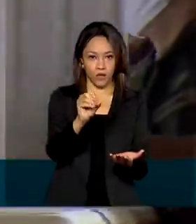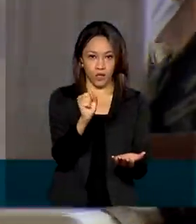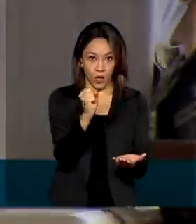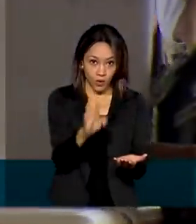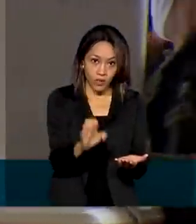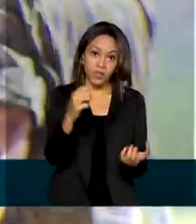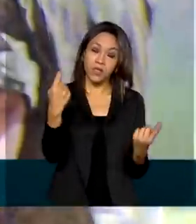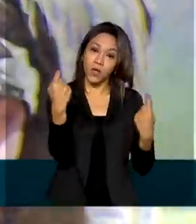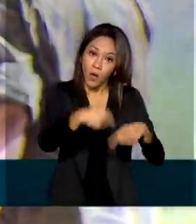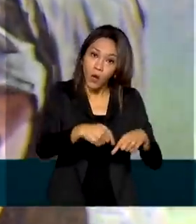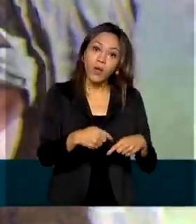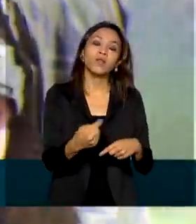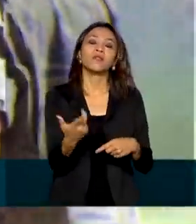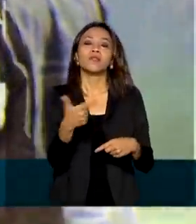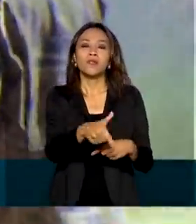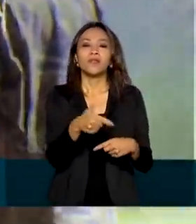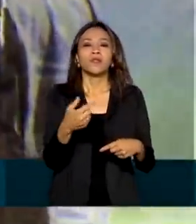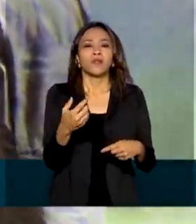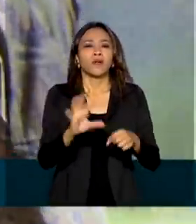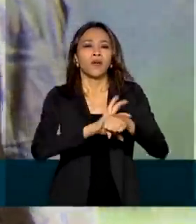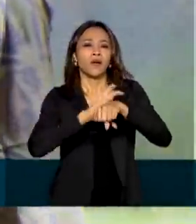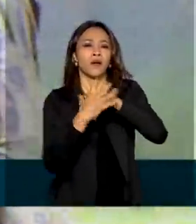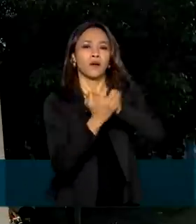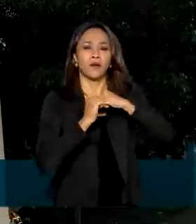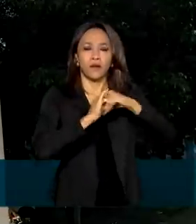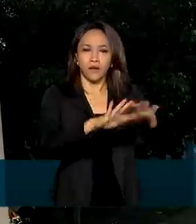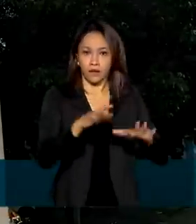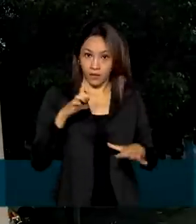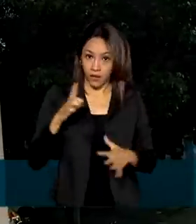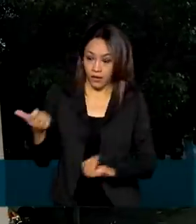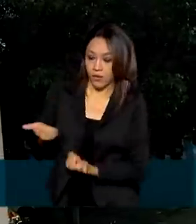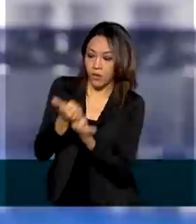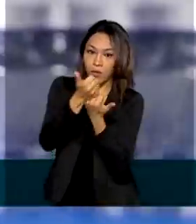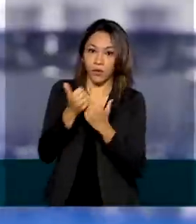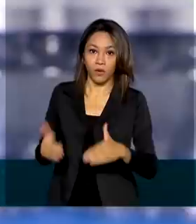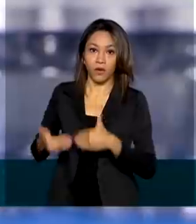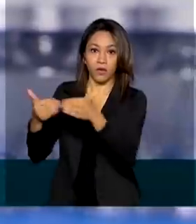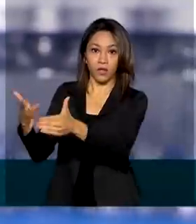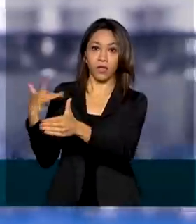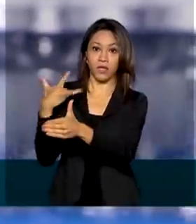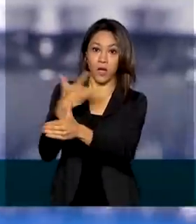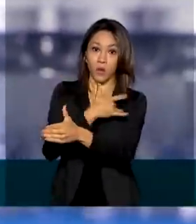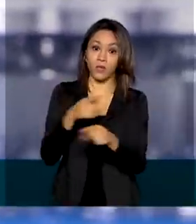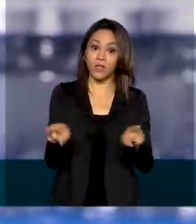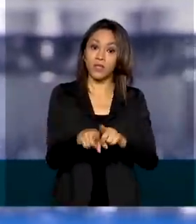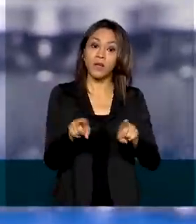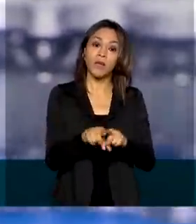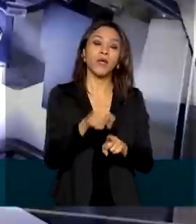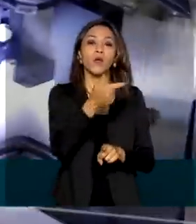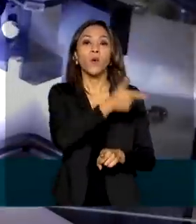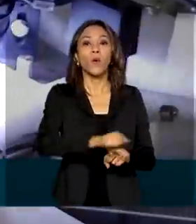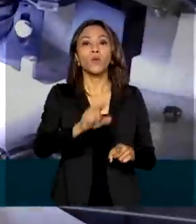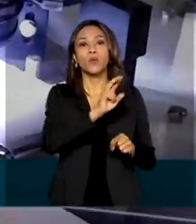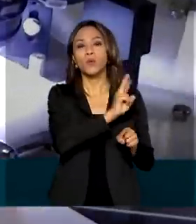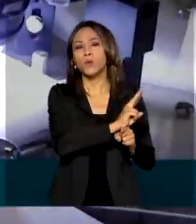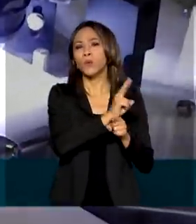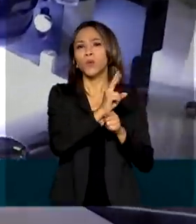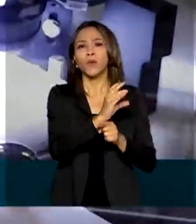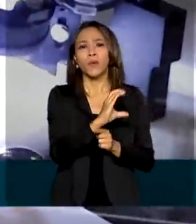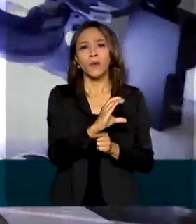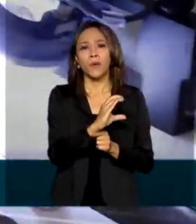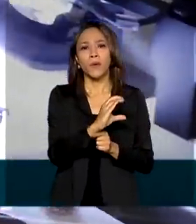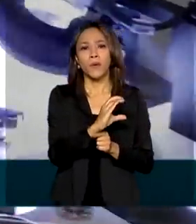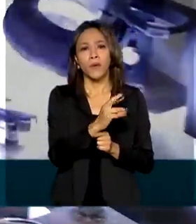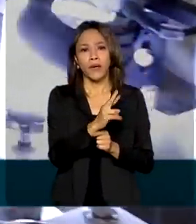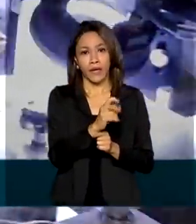-19. Esta aquisição vai contar com recursos do Ministério da Saúde e também do crédito extraordinário de R$ 2